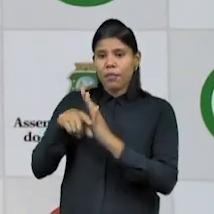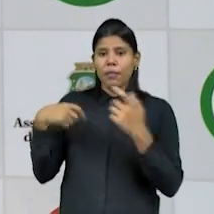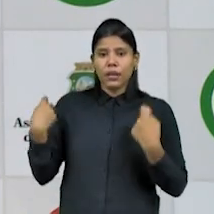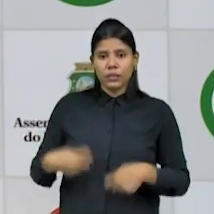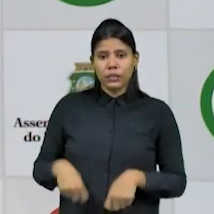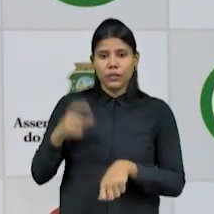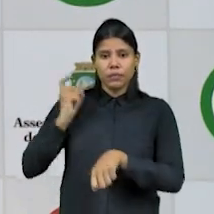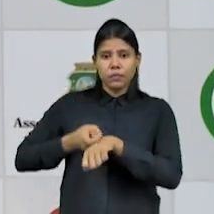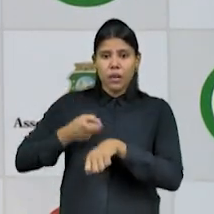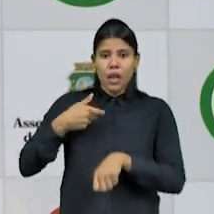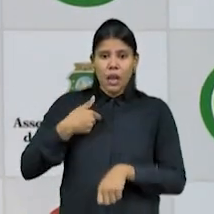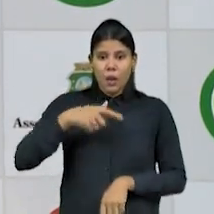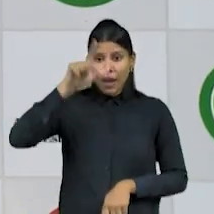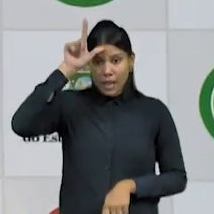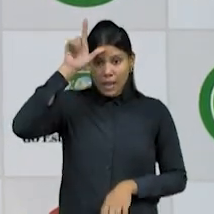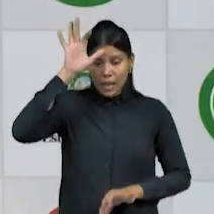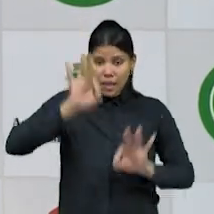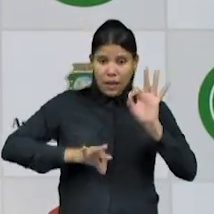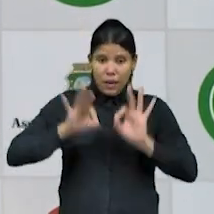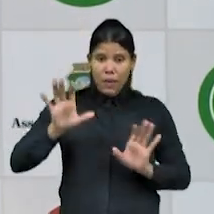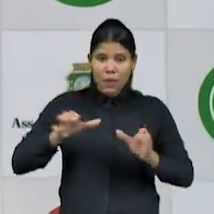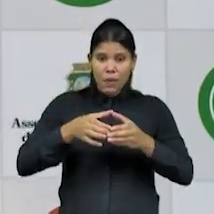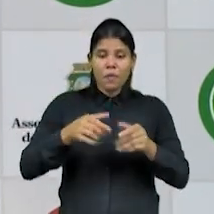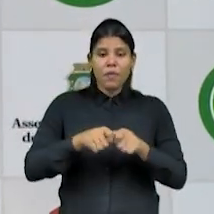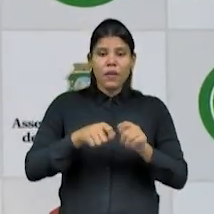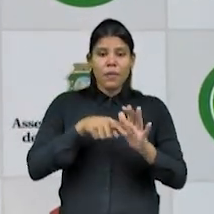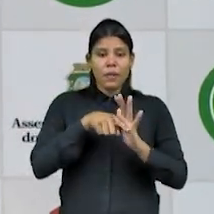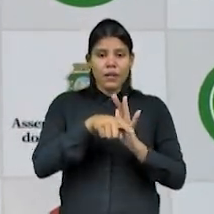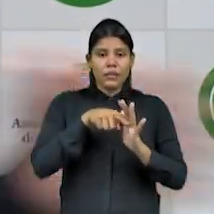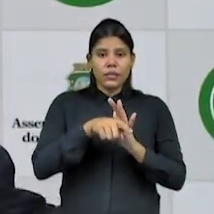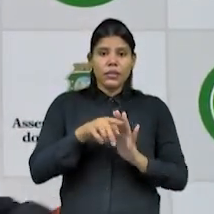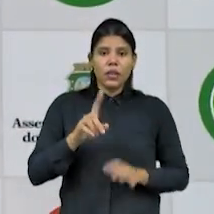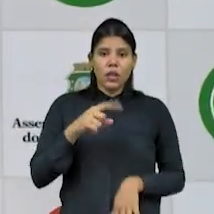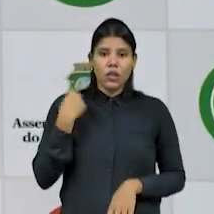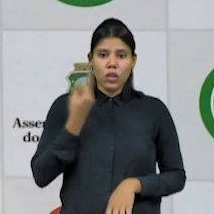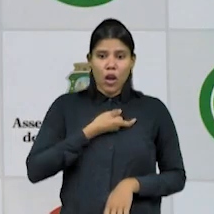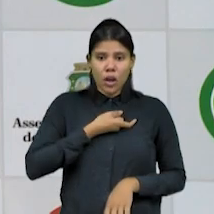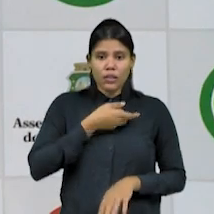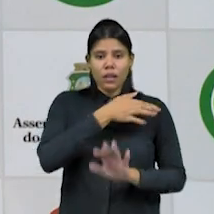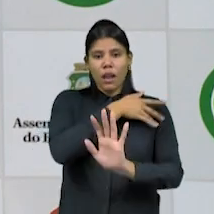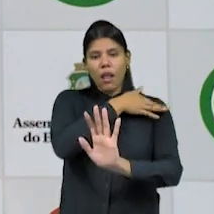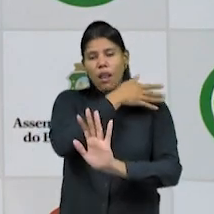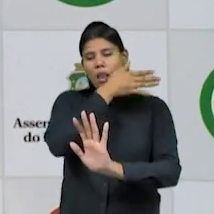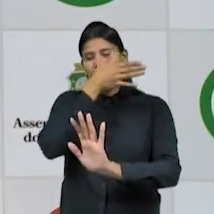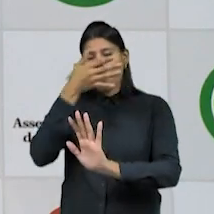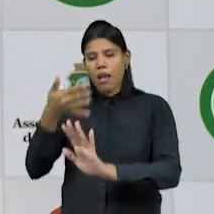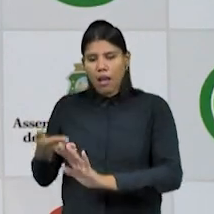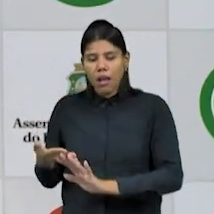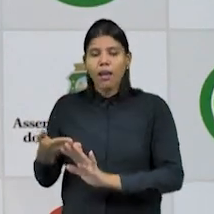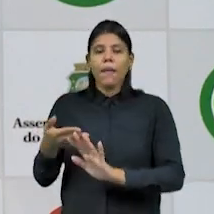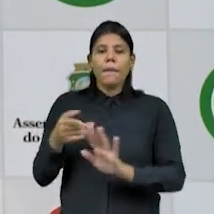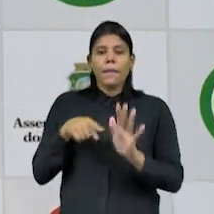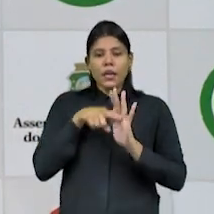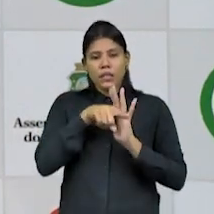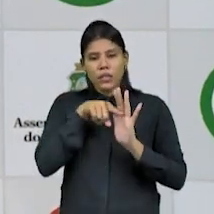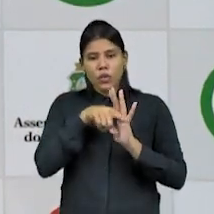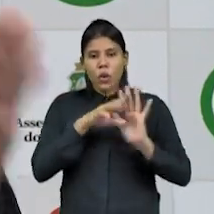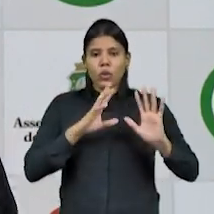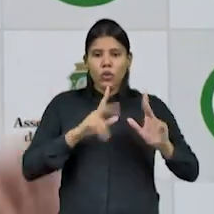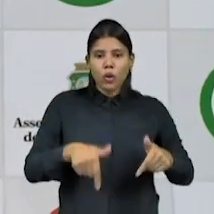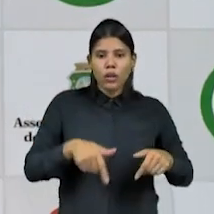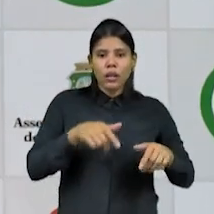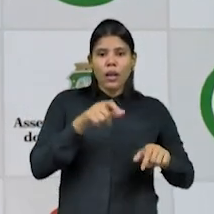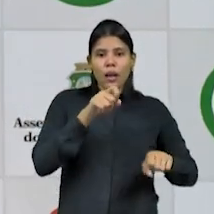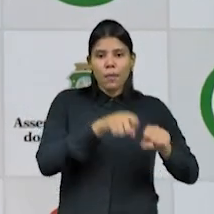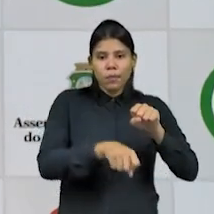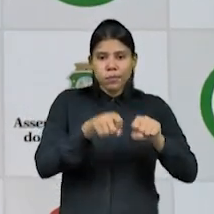pesquisa. Nós, lamentavelmente, nós pesquisamos todos os casos de assassinato na